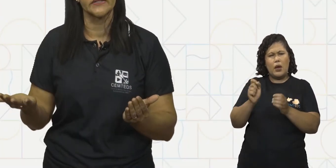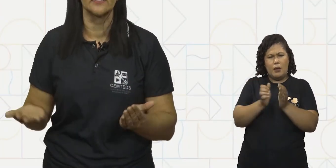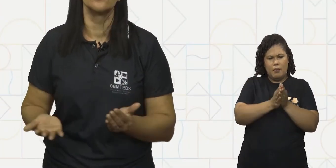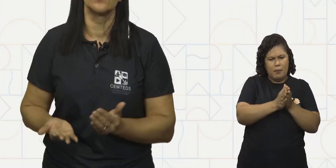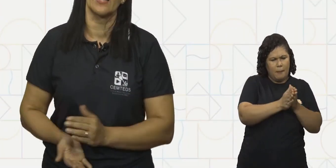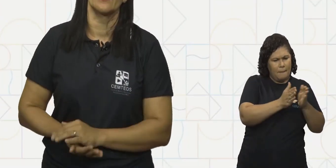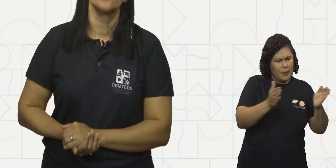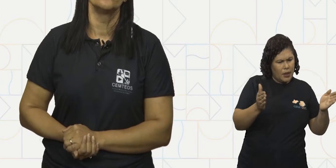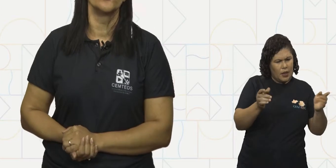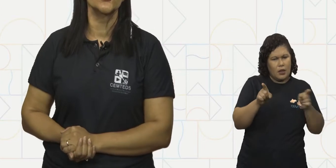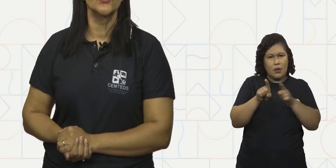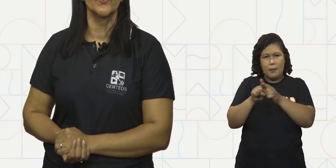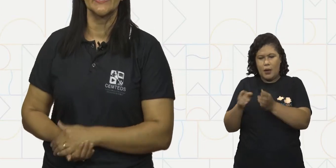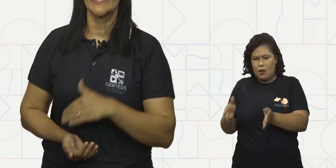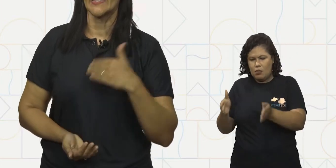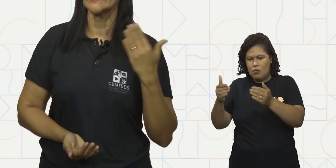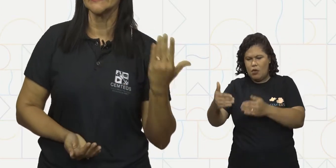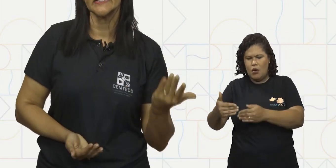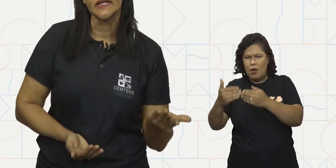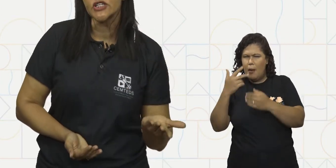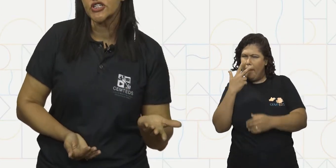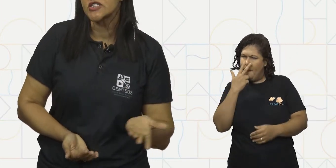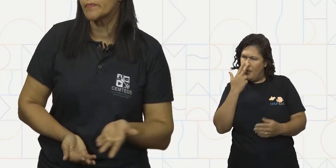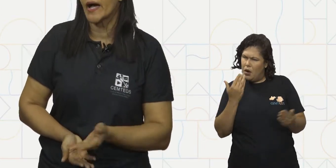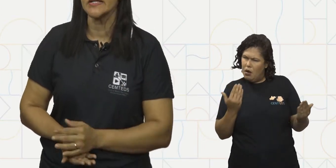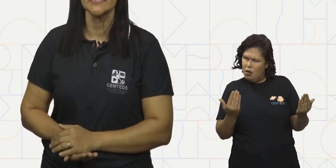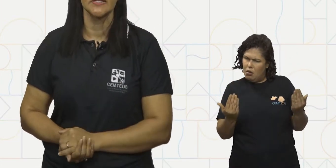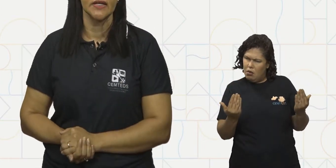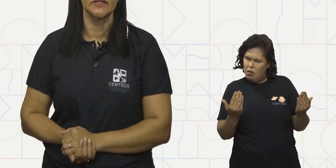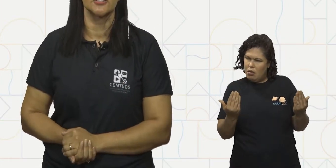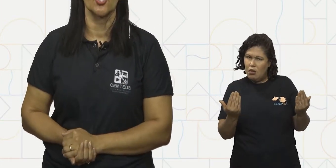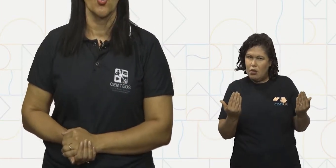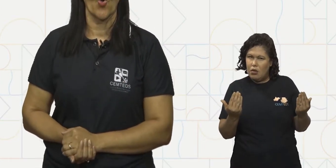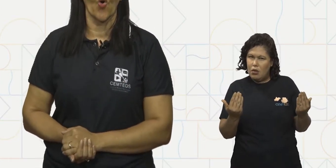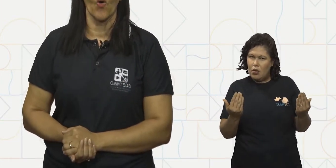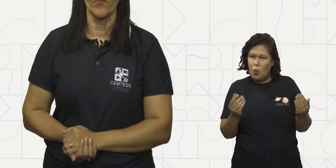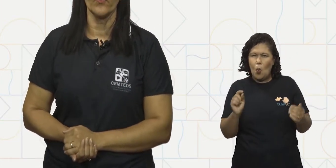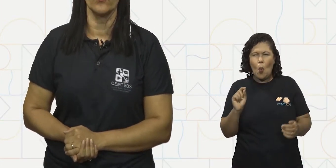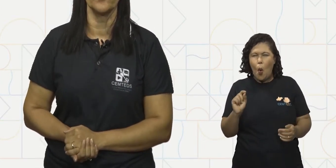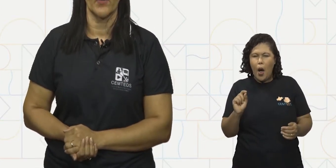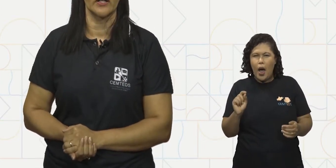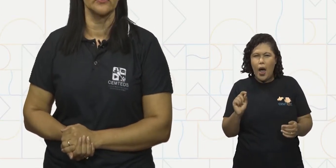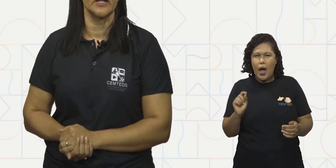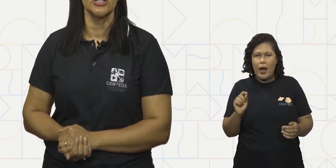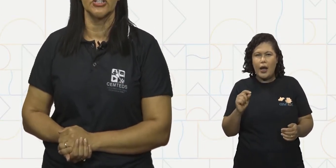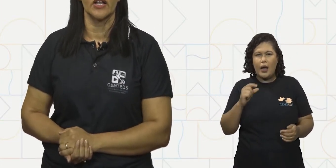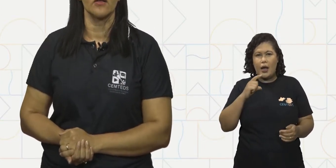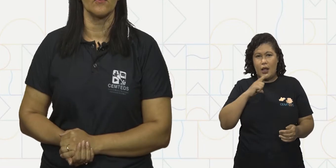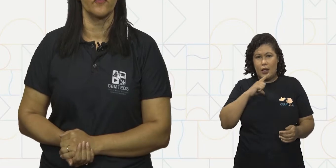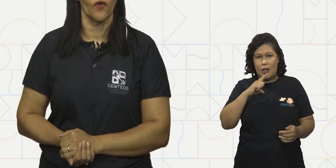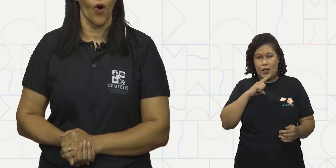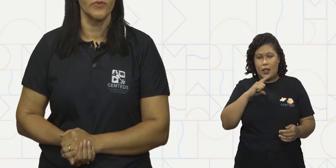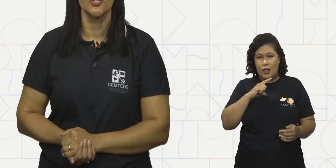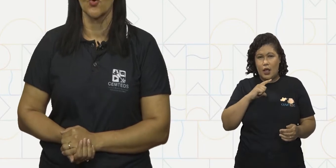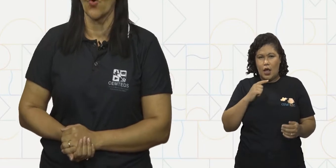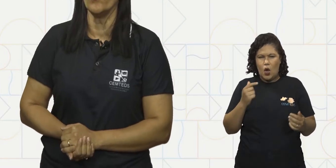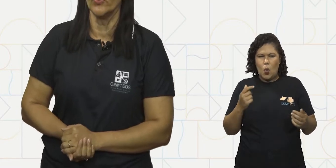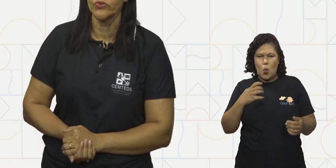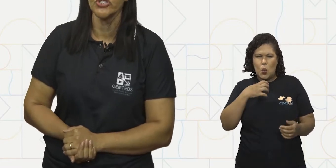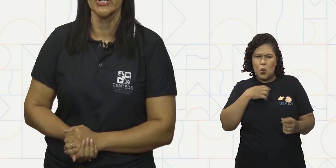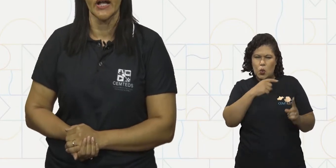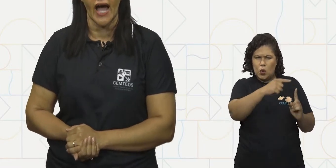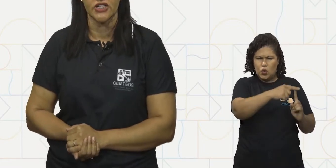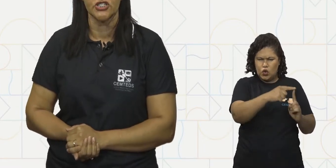bloco retangular possuem características parecidas, como o fato deles terem formas